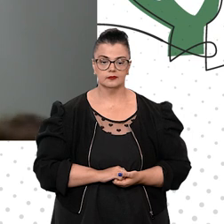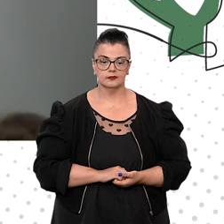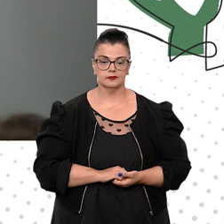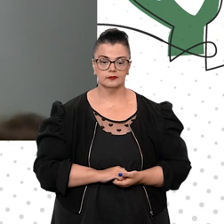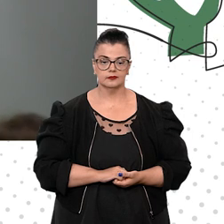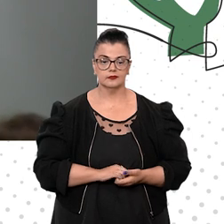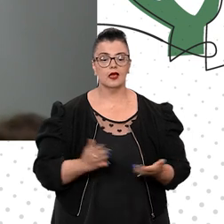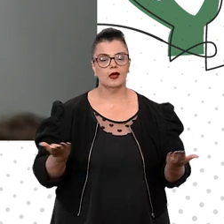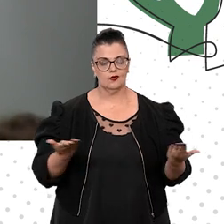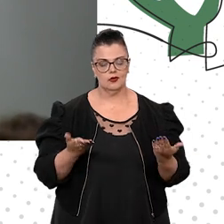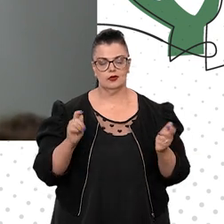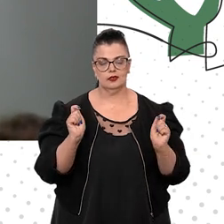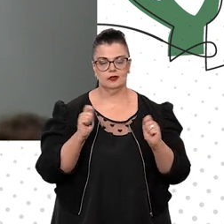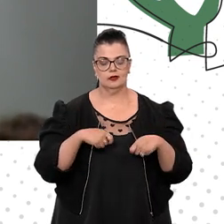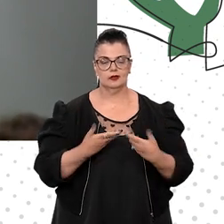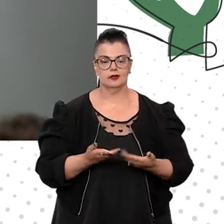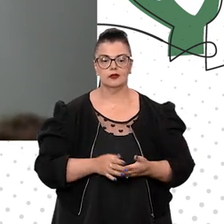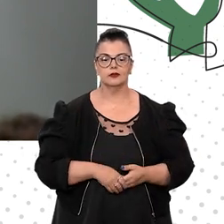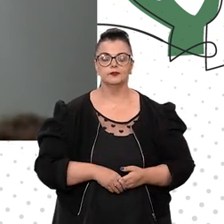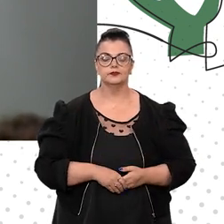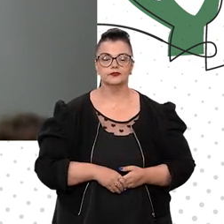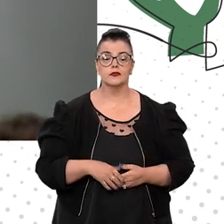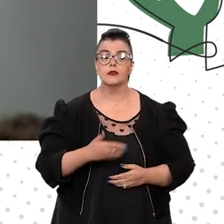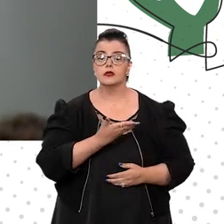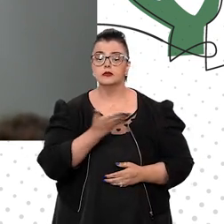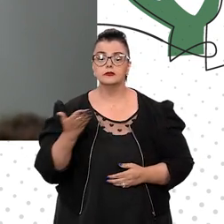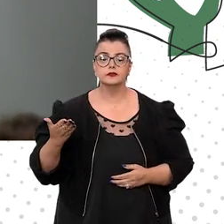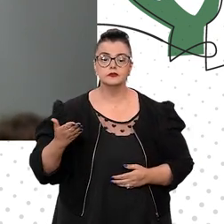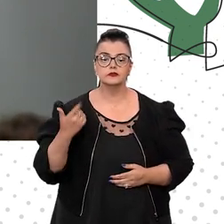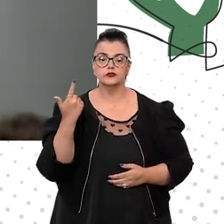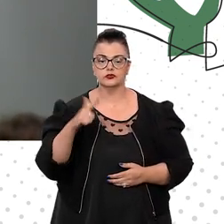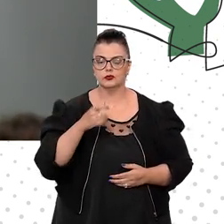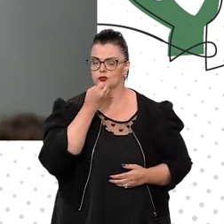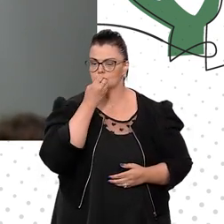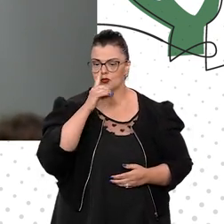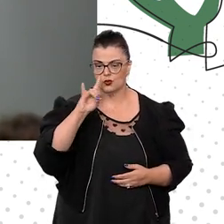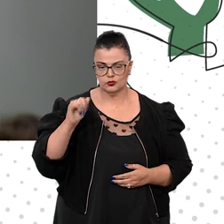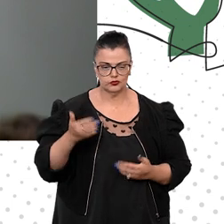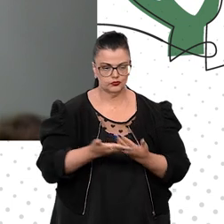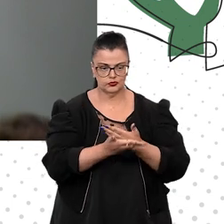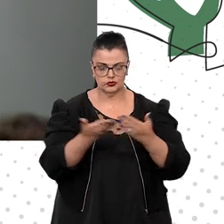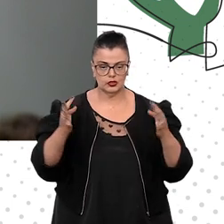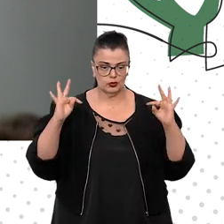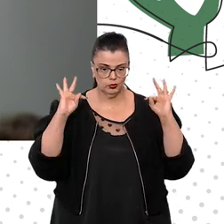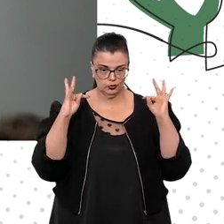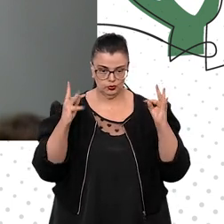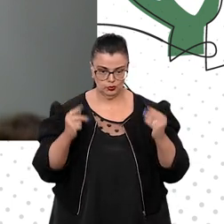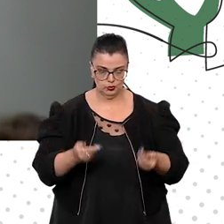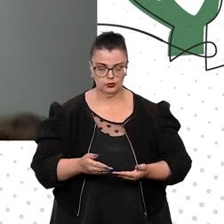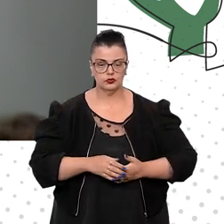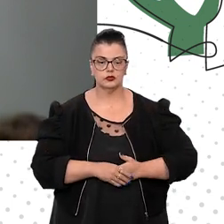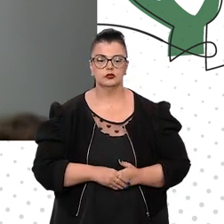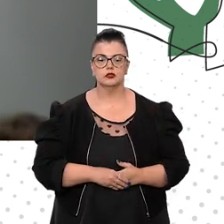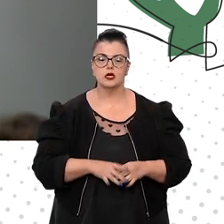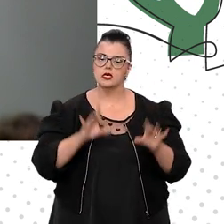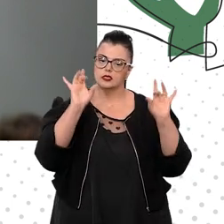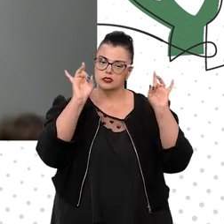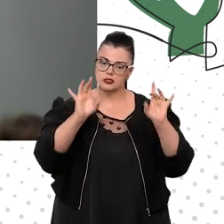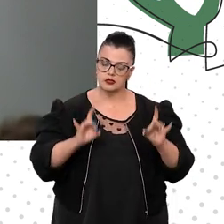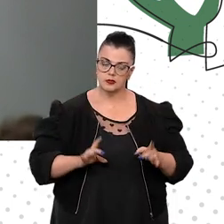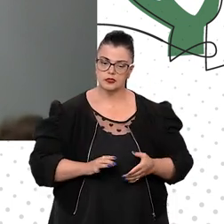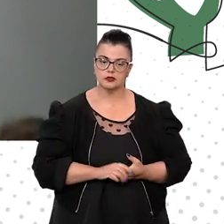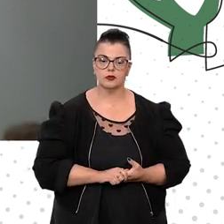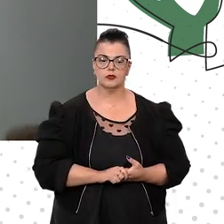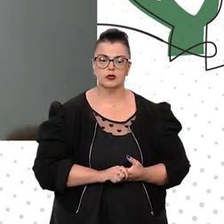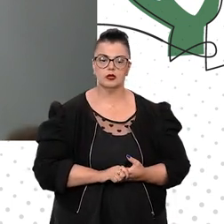Agora sim. Bem, eu queria, de novo, dar bom dia a todas e a todos, especialmente aos nossos